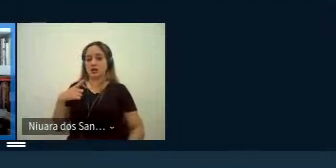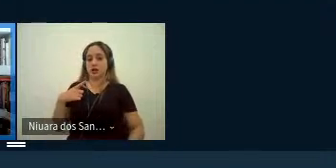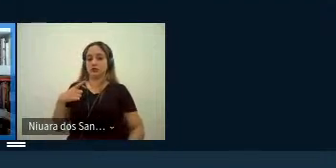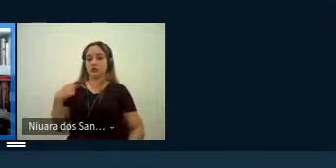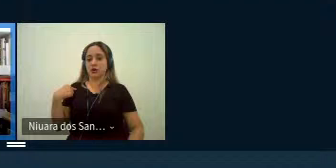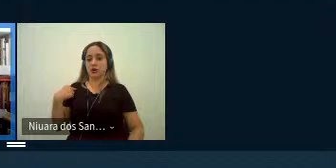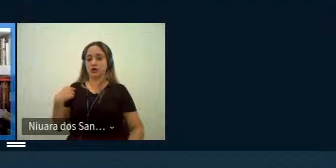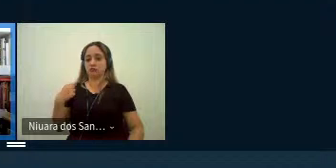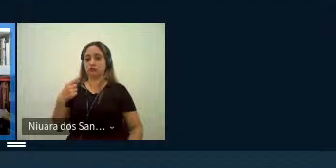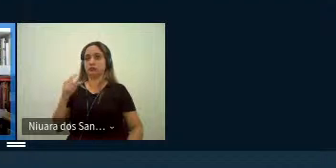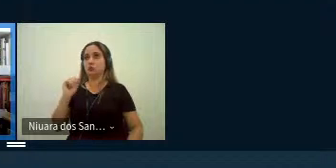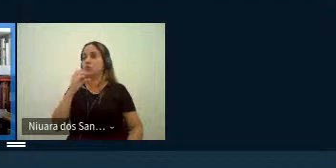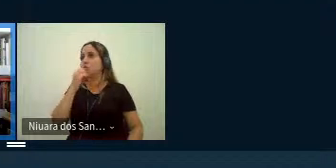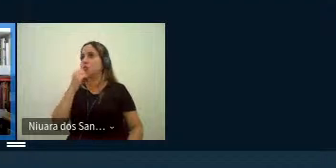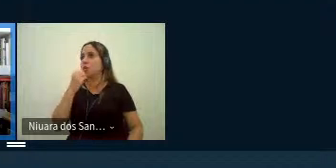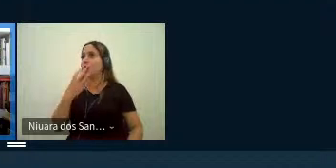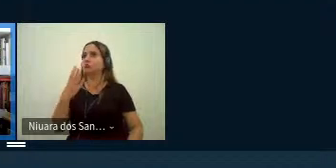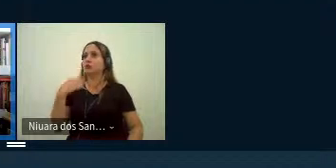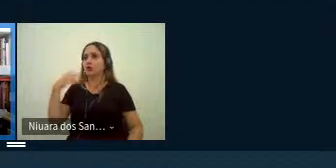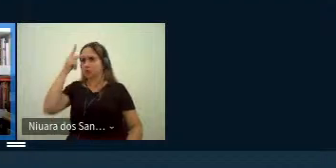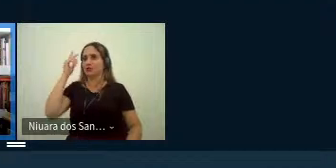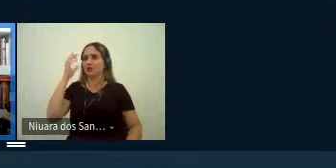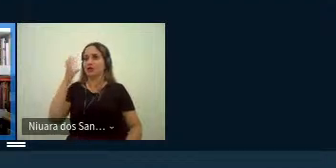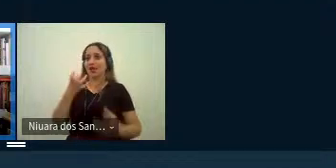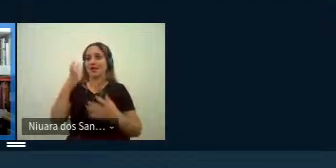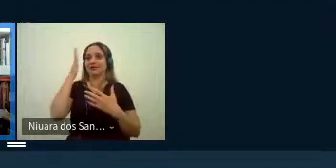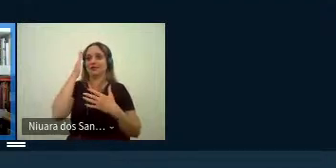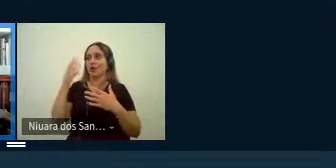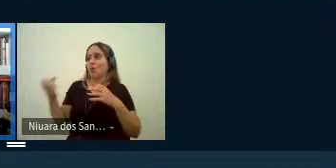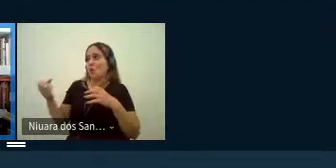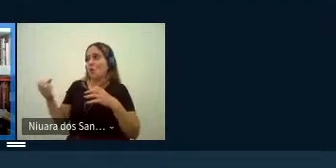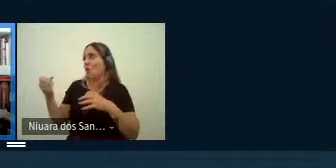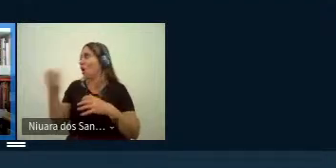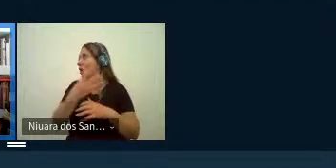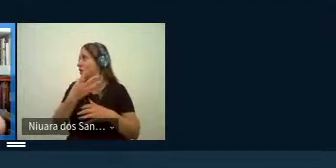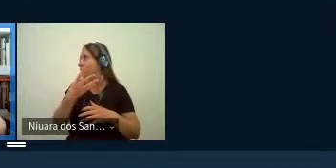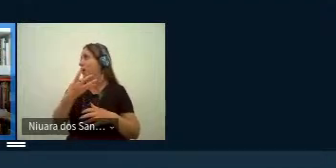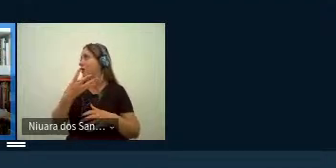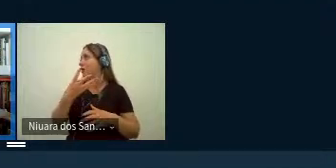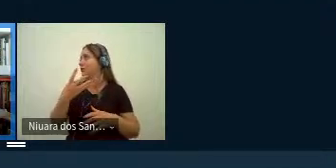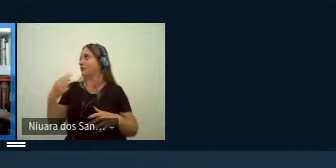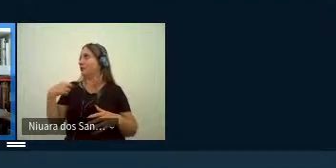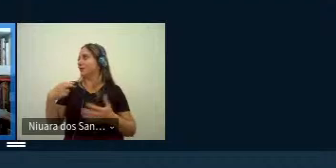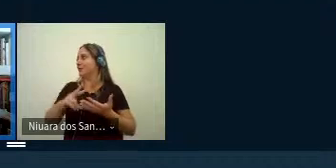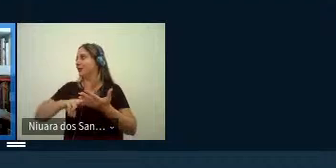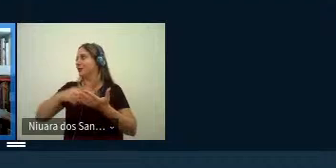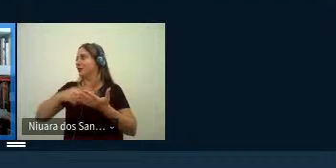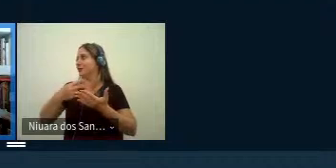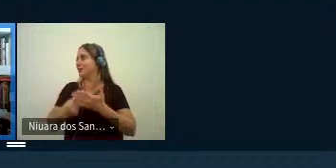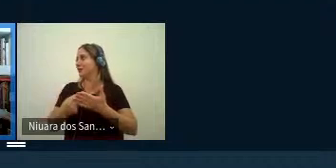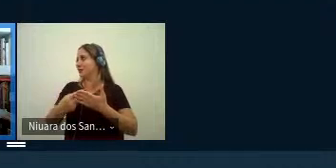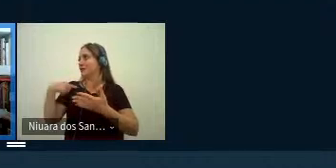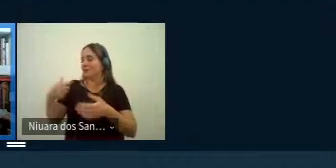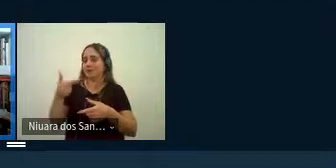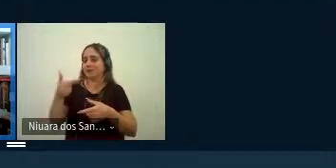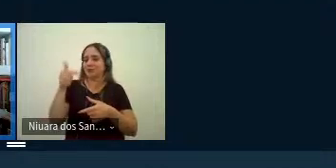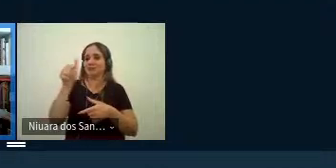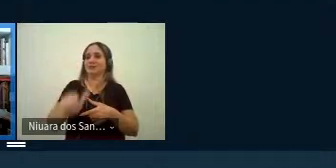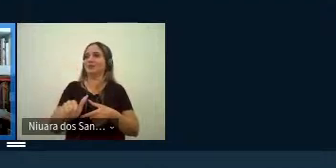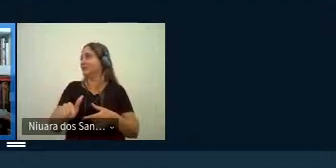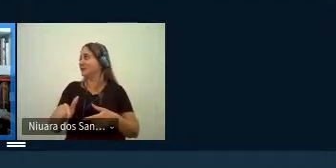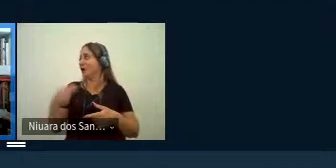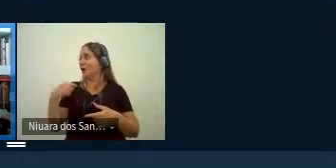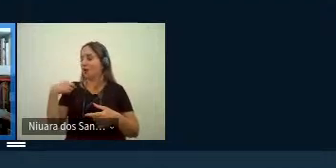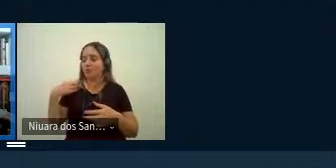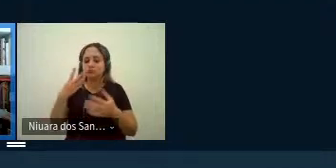prestígio mesmo né o prestígio prestígio renovado a tradução como reescrita então observem a